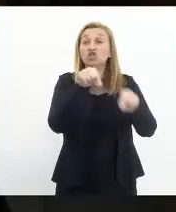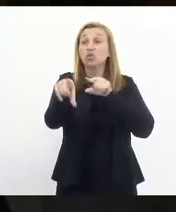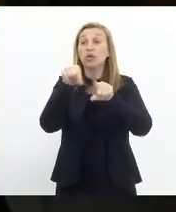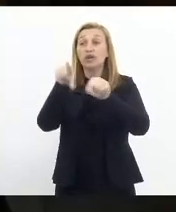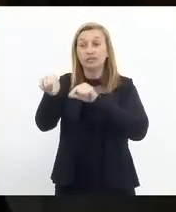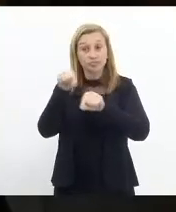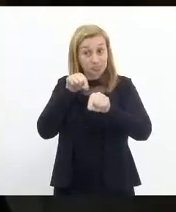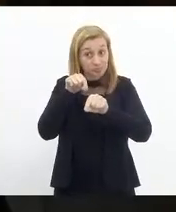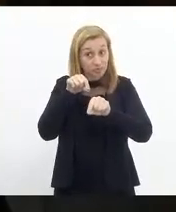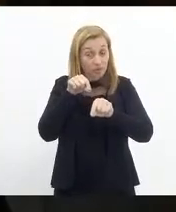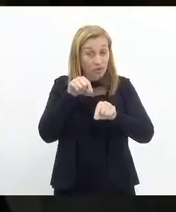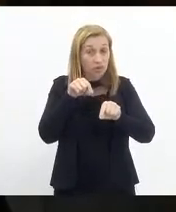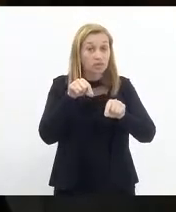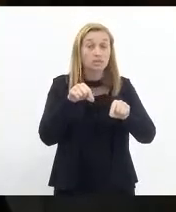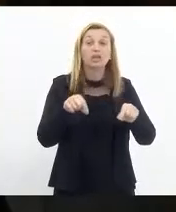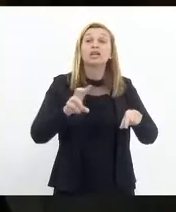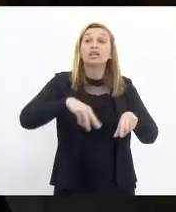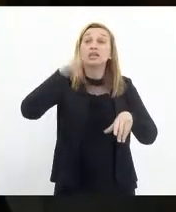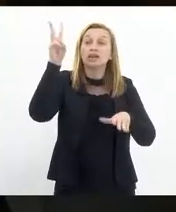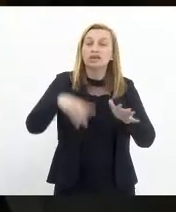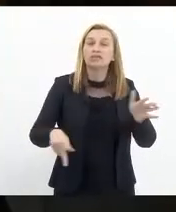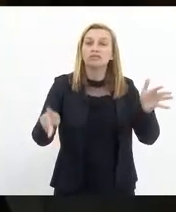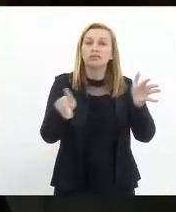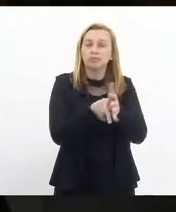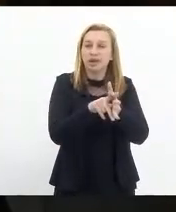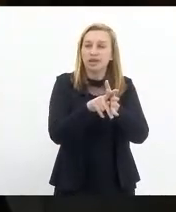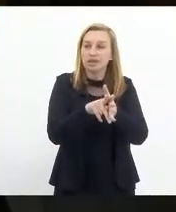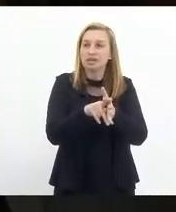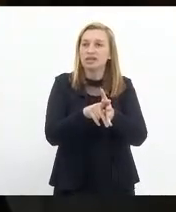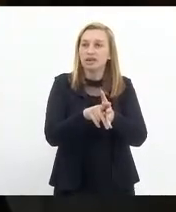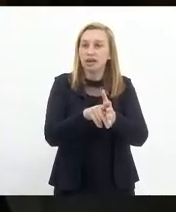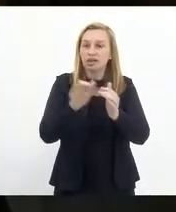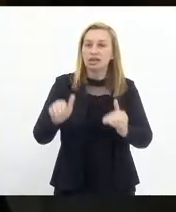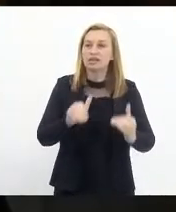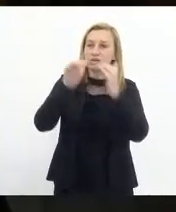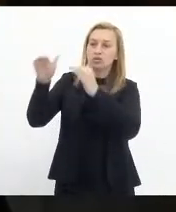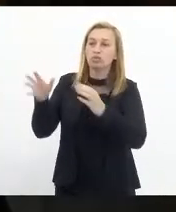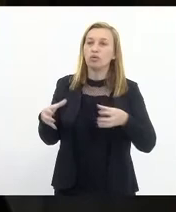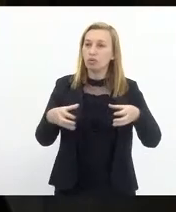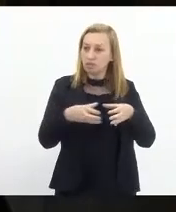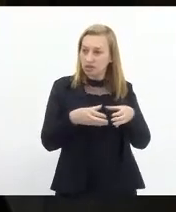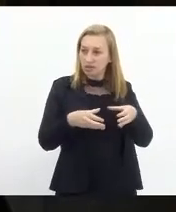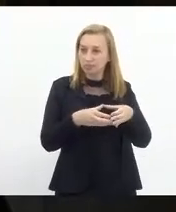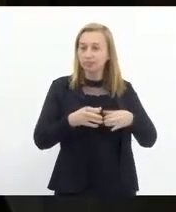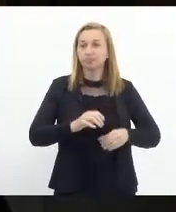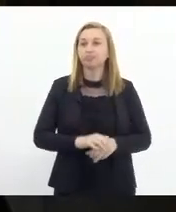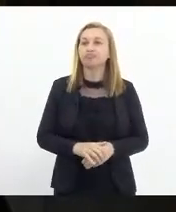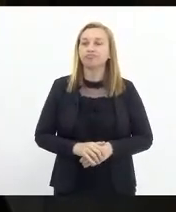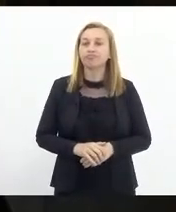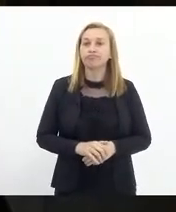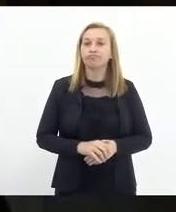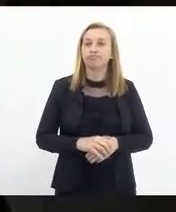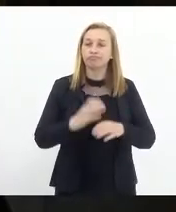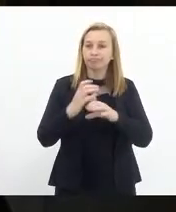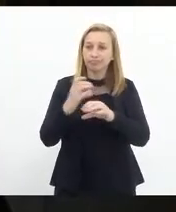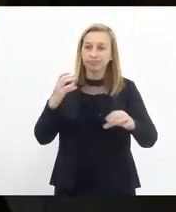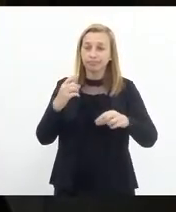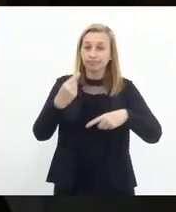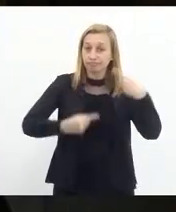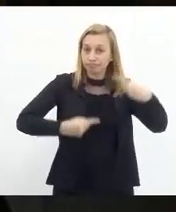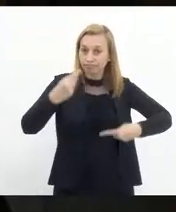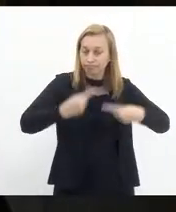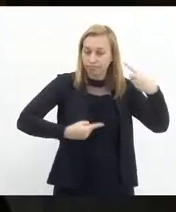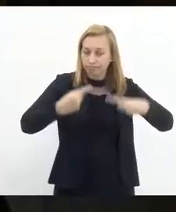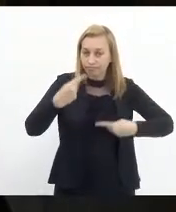os membros dessa subcomissão. Foi uma engenharia política